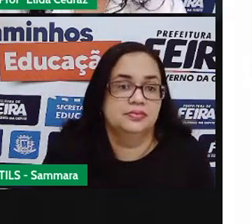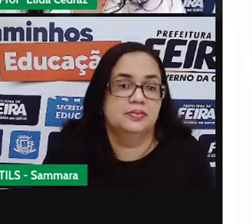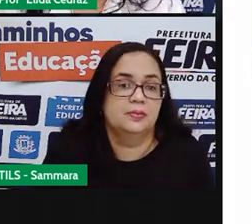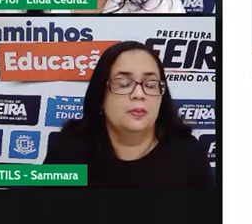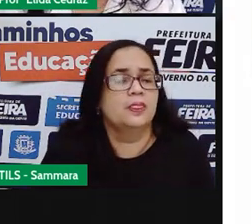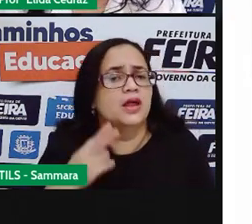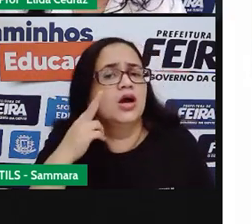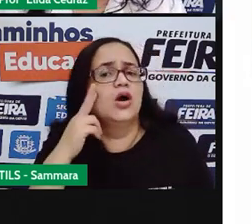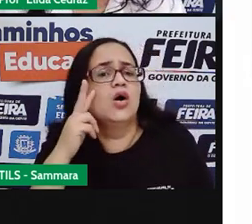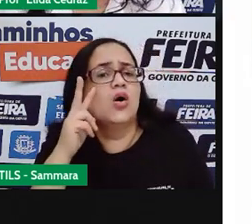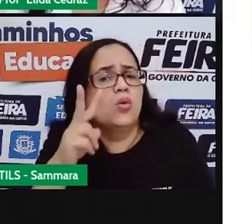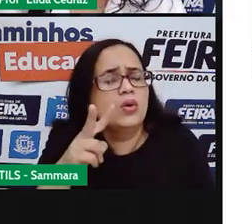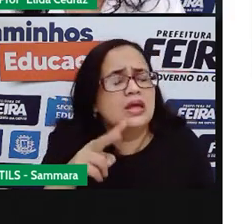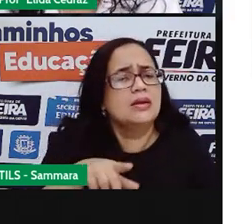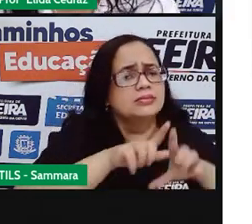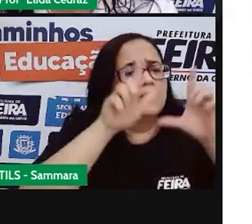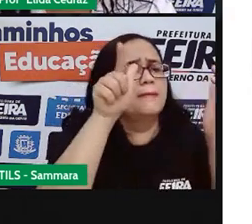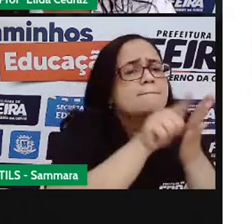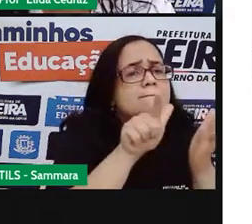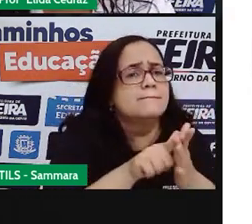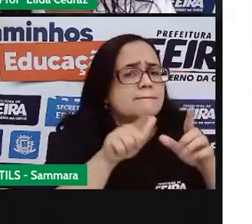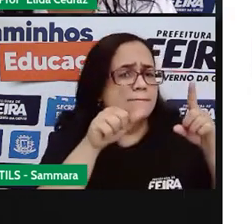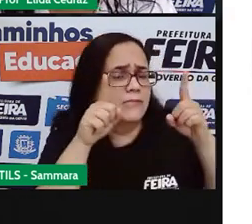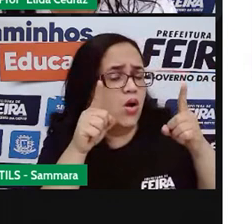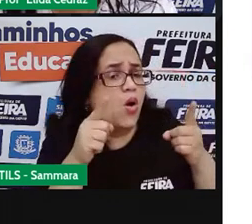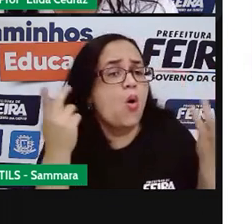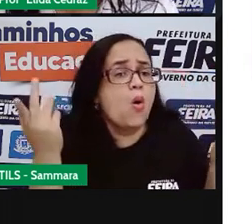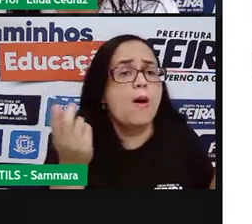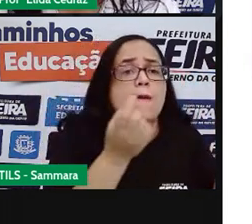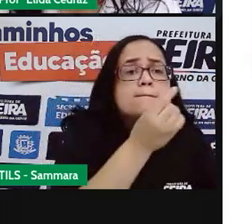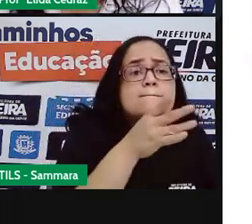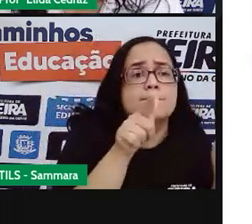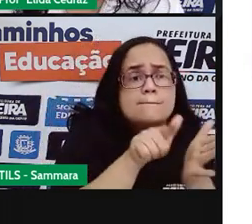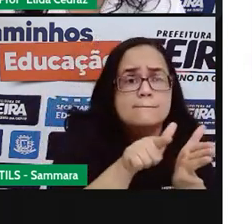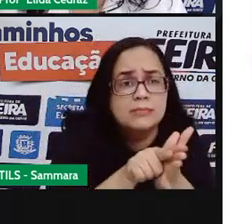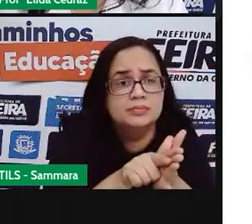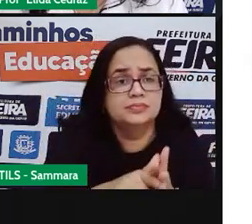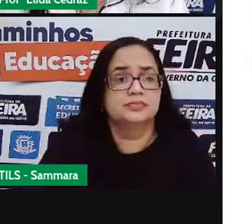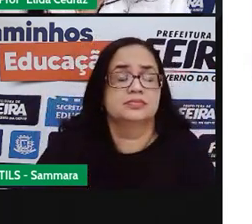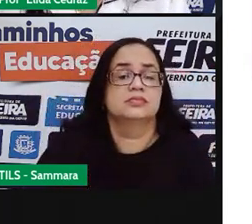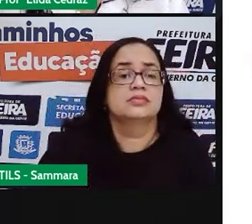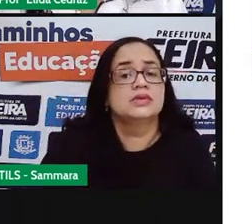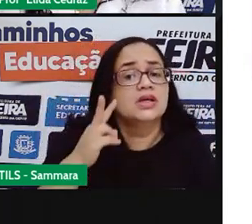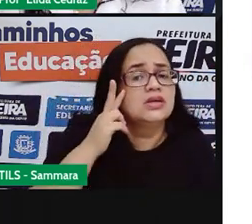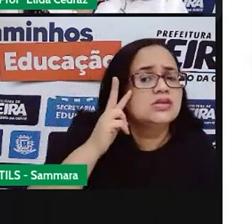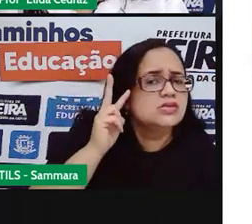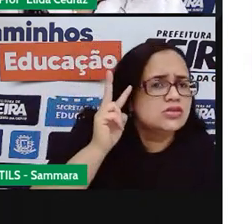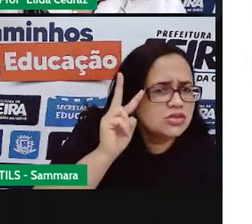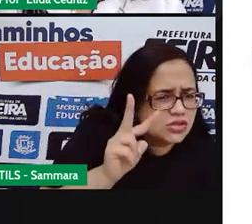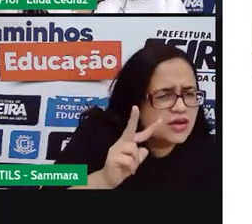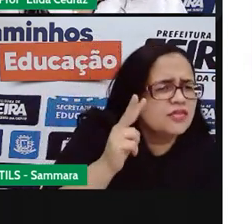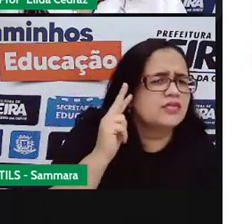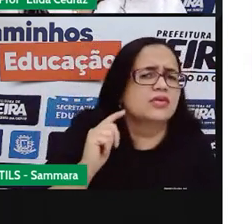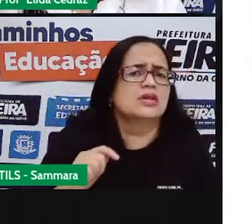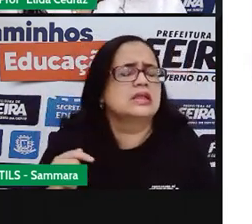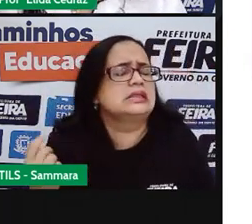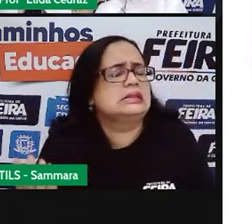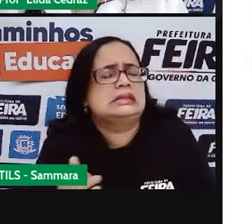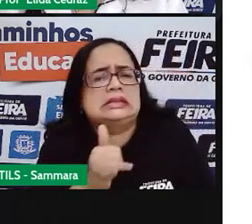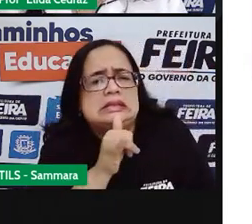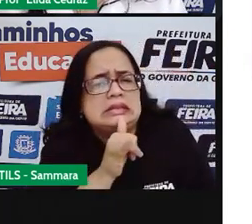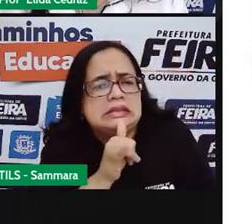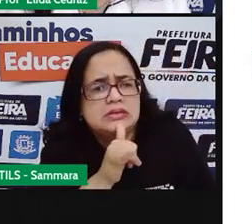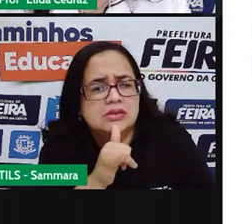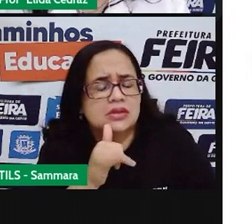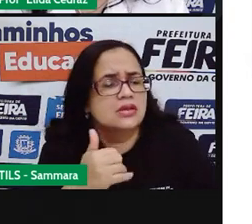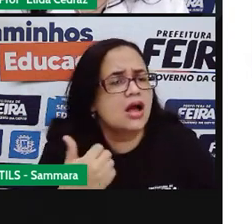O que são panfletos ou os folhetos? Você já passou em alguma situação, tipo assim, você